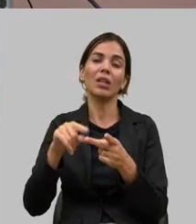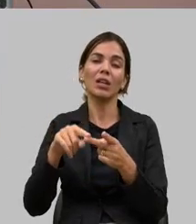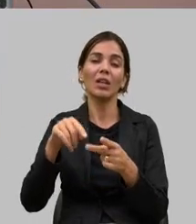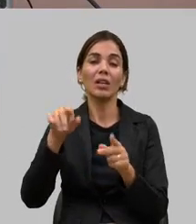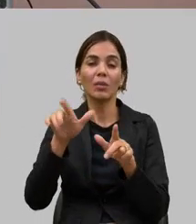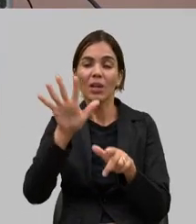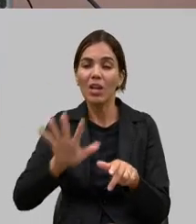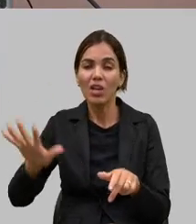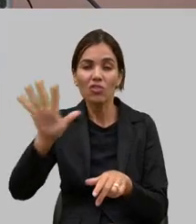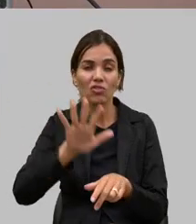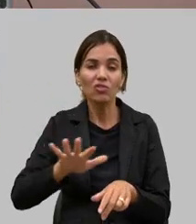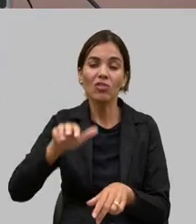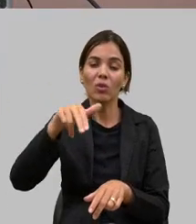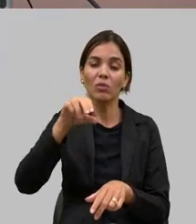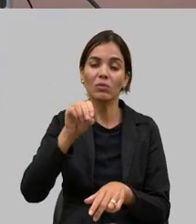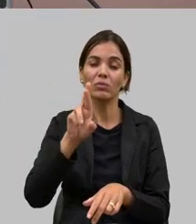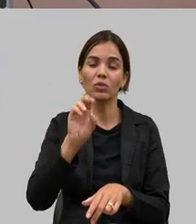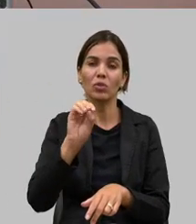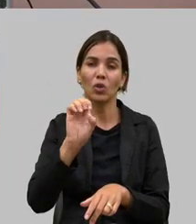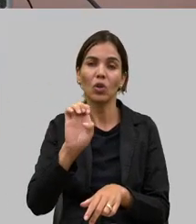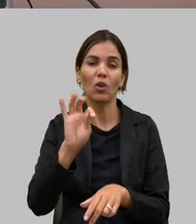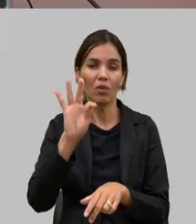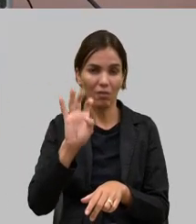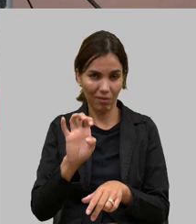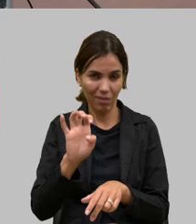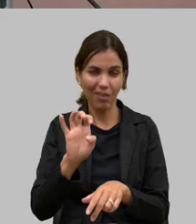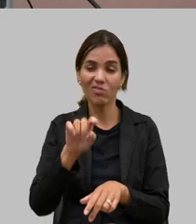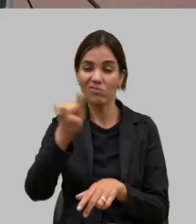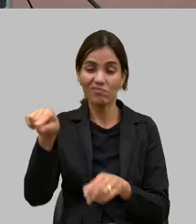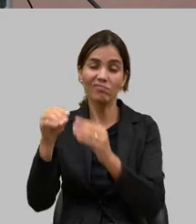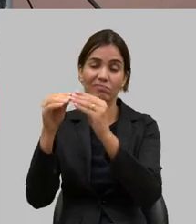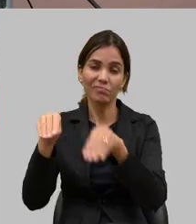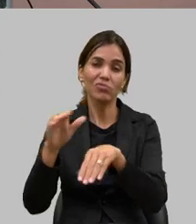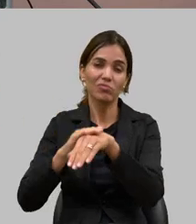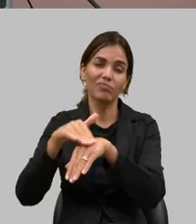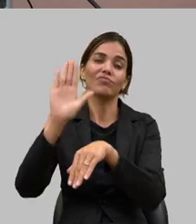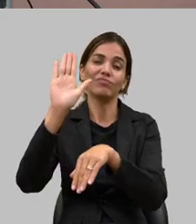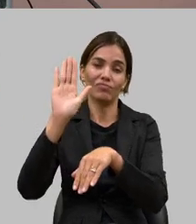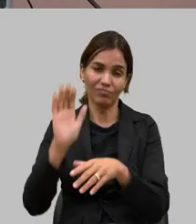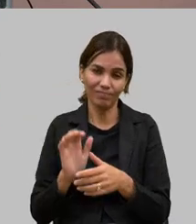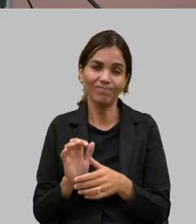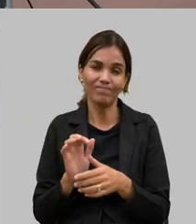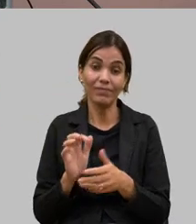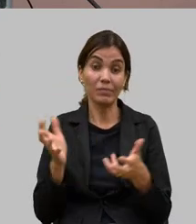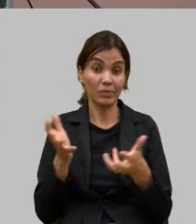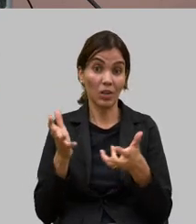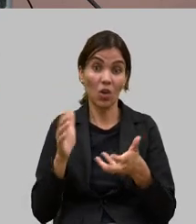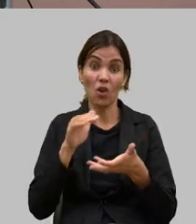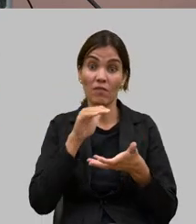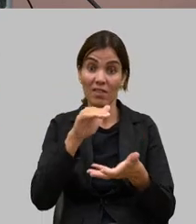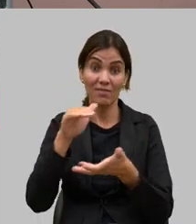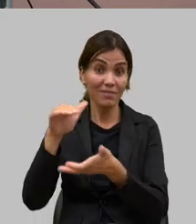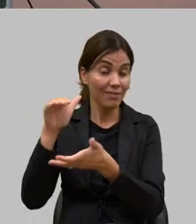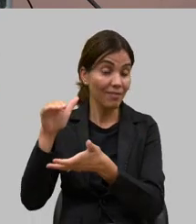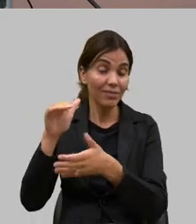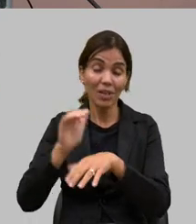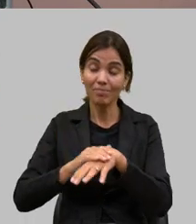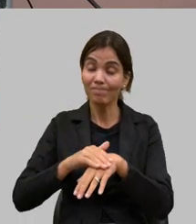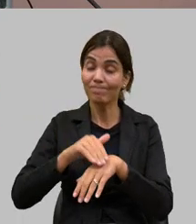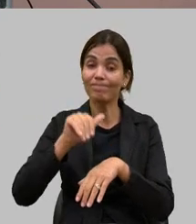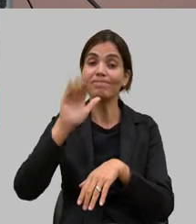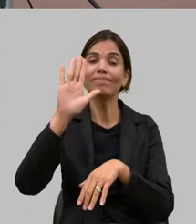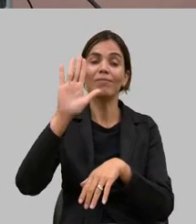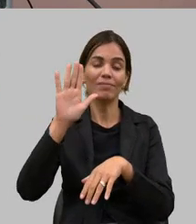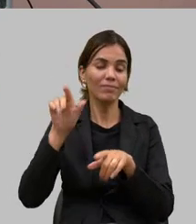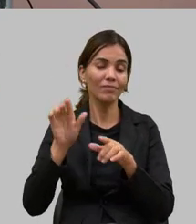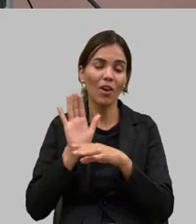e eu vejo que é uma oportunidade única essa entrega vai ser uma das maiores entregas em décadas dessa casa e do governo de Minas para a agricultura